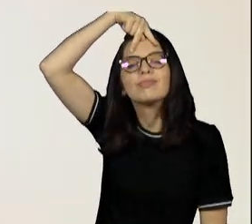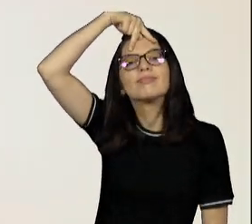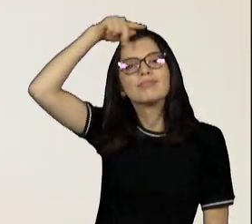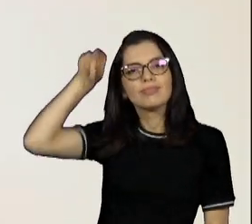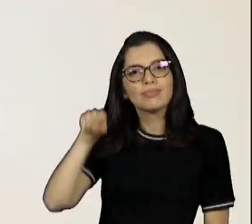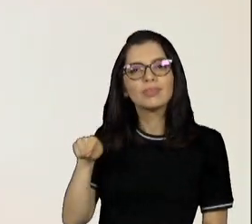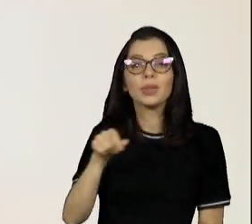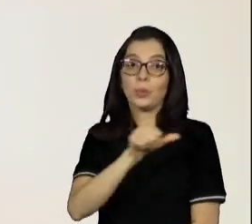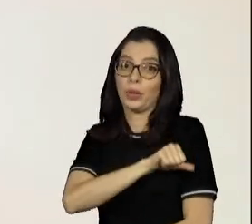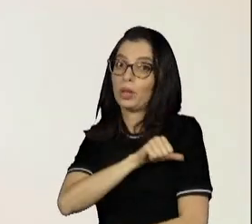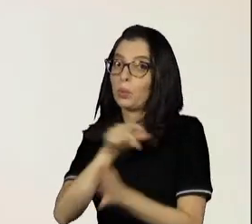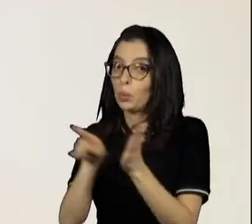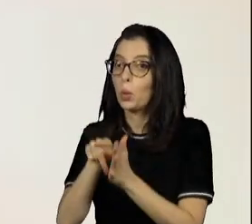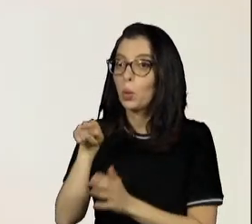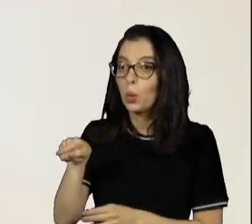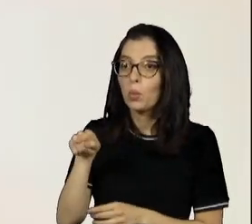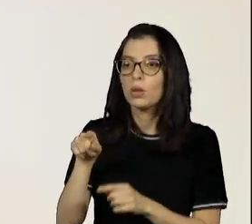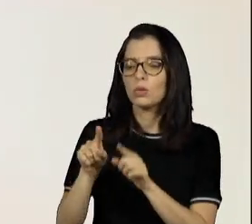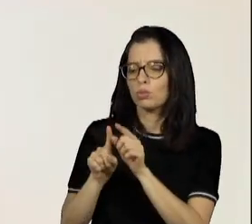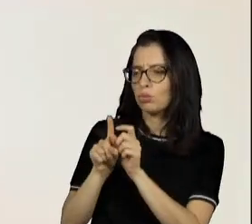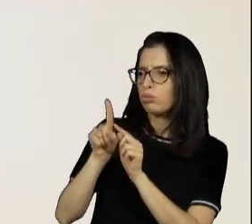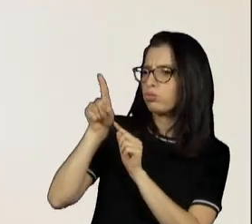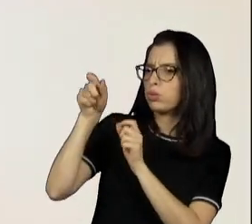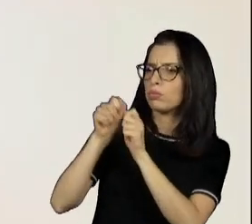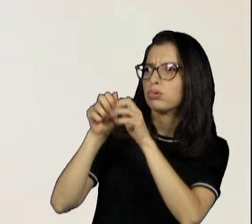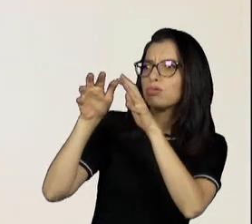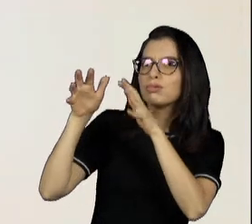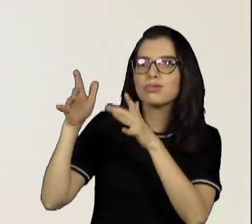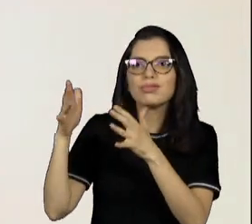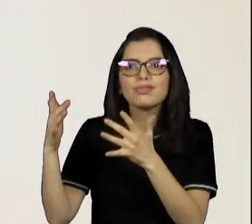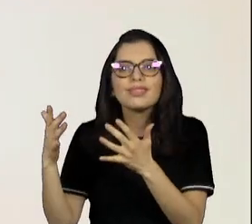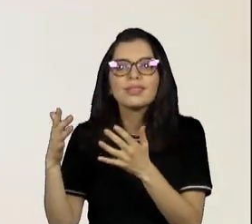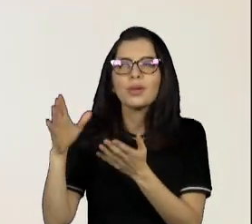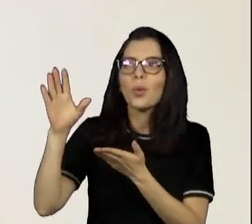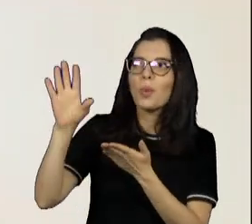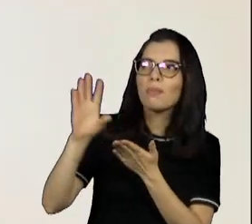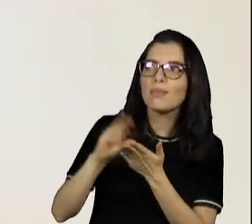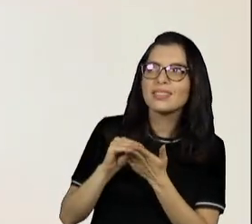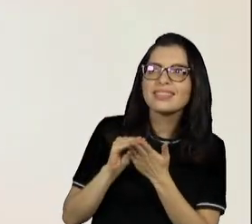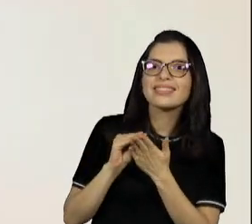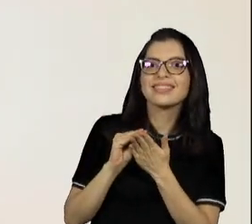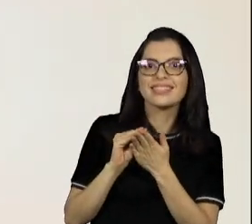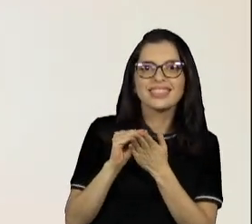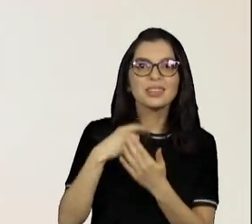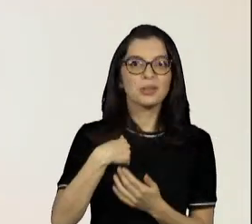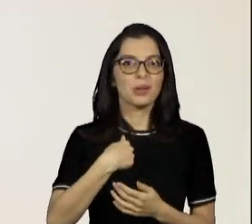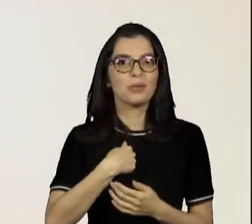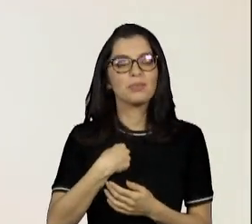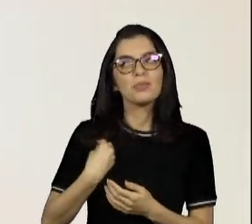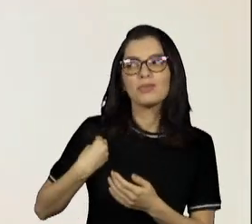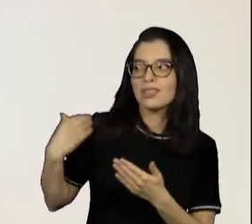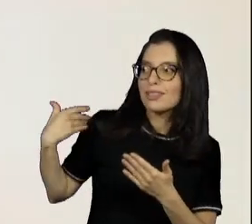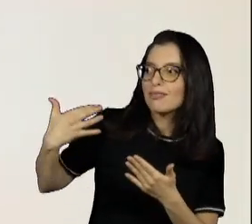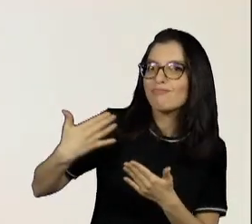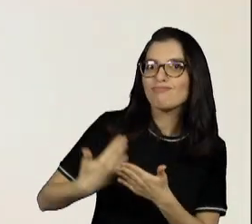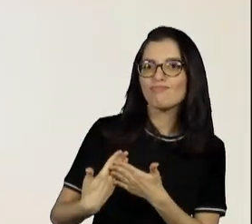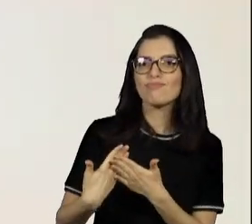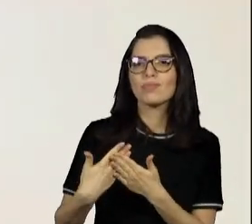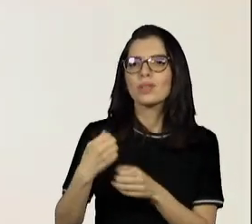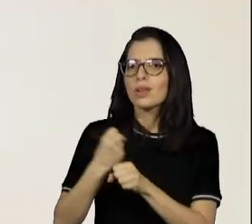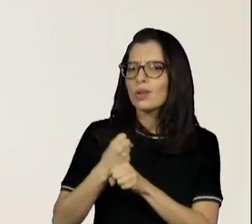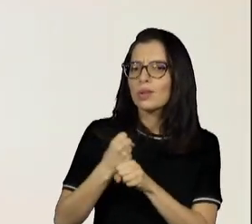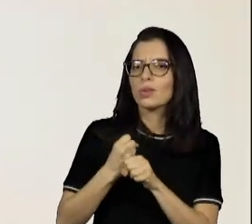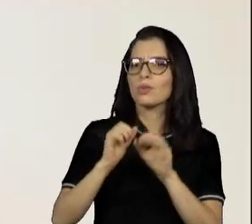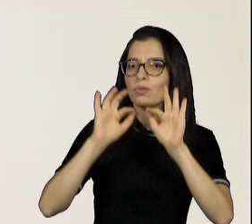pessoa que vinha com uma nave espacial. É por isso que a nave espacial fez parte da minha vida, por muito tempo, porque depois que o